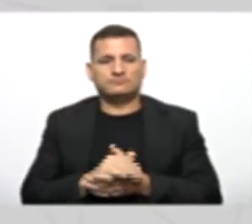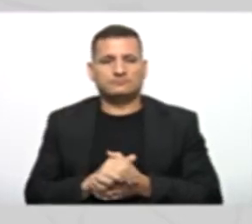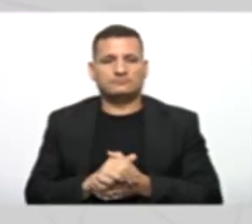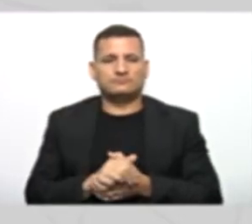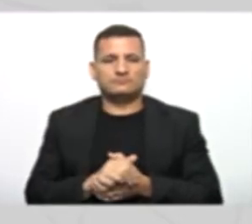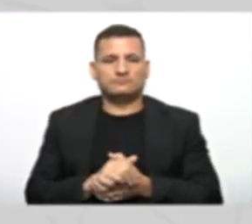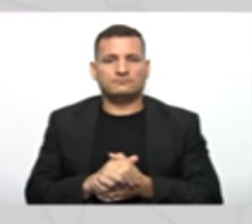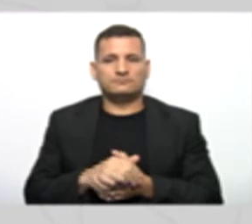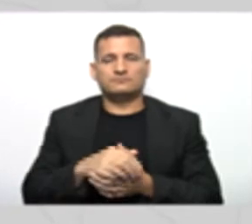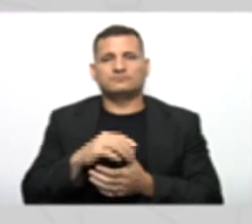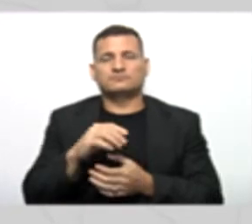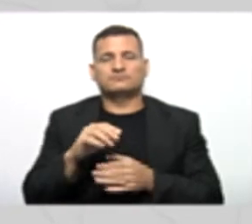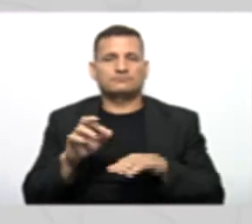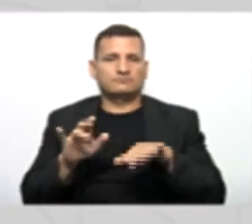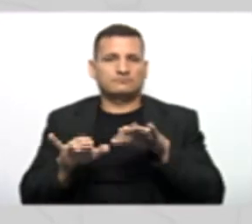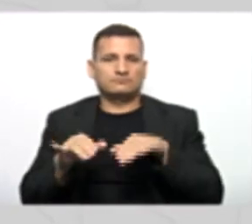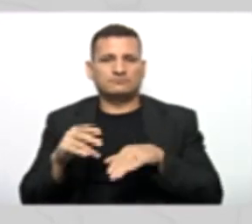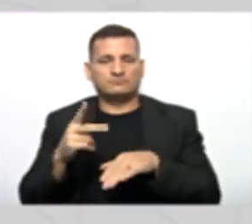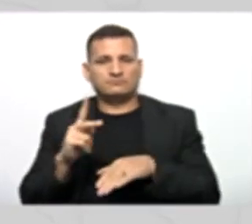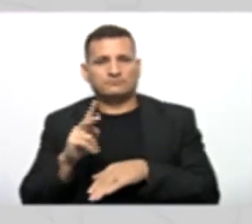Digite Seu nome